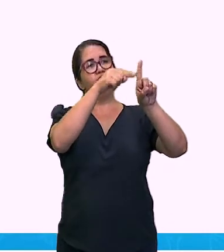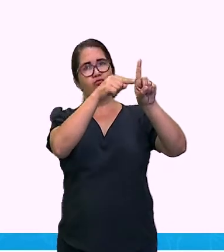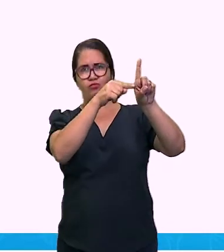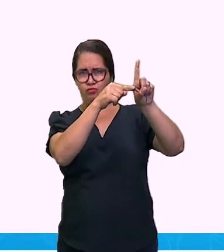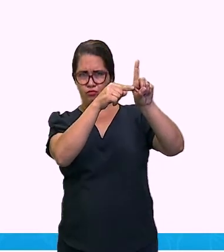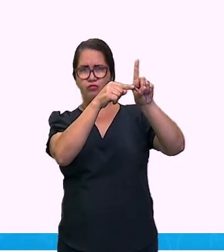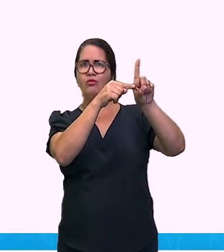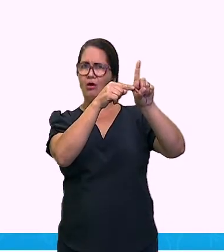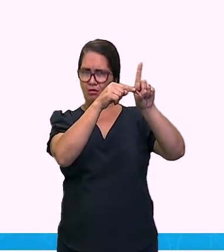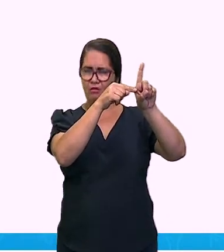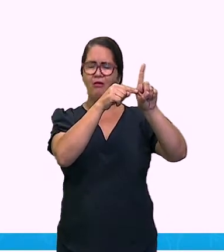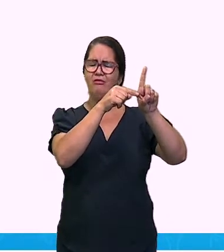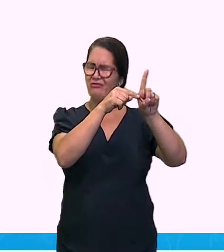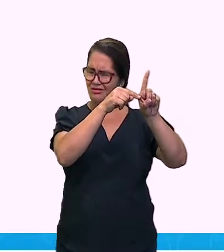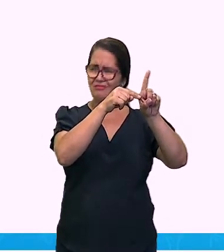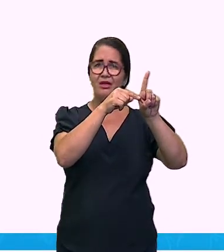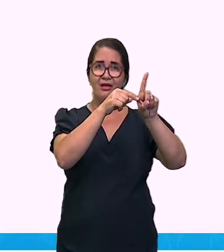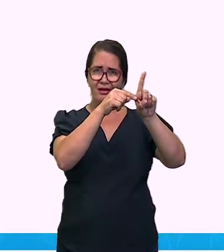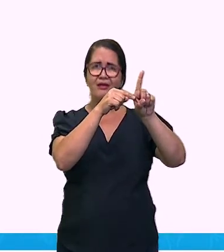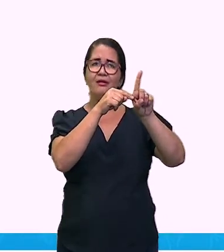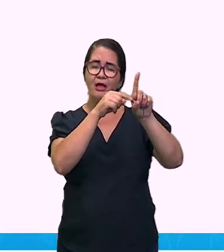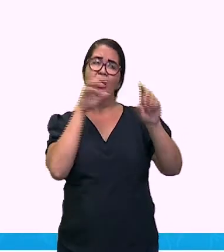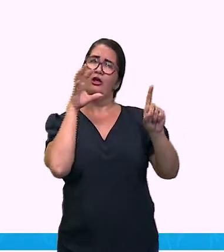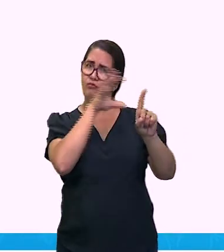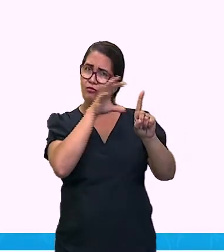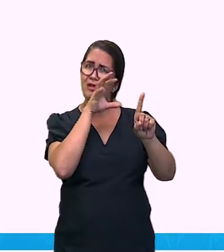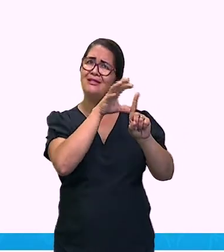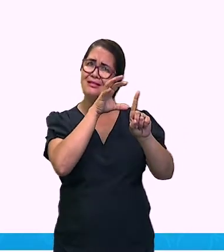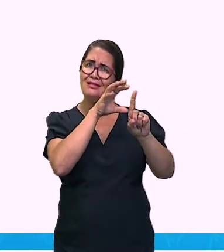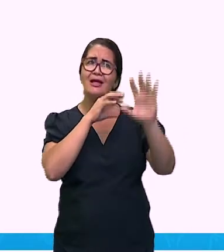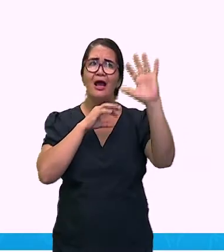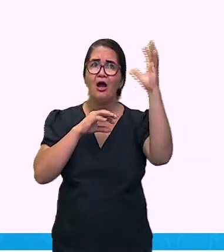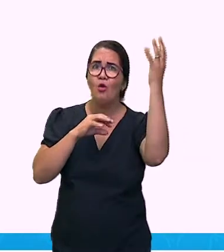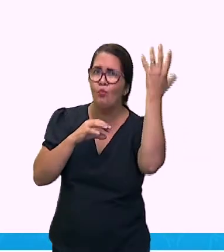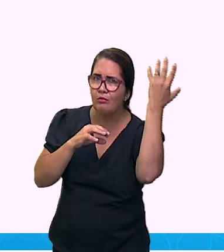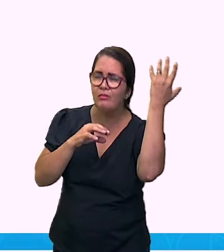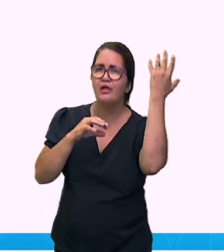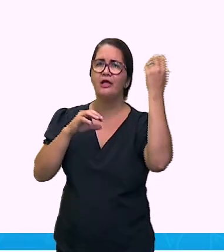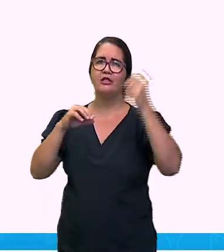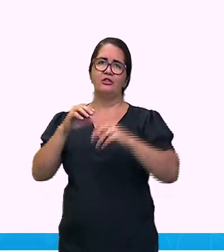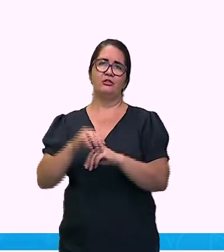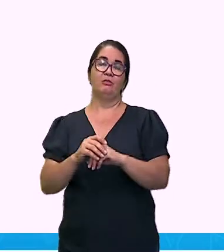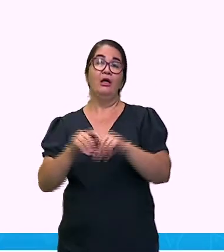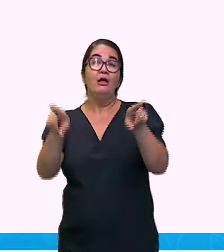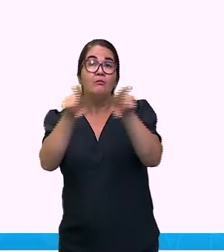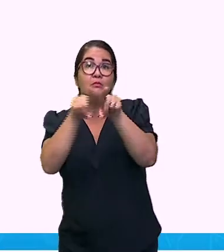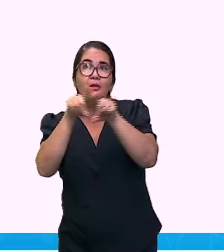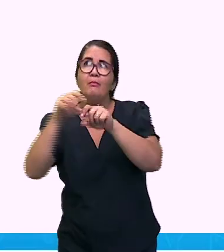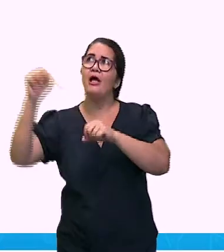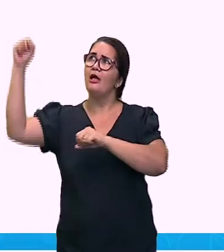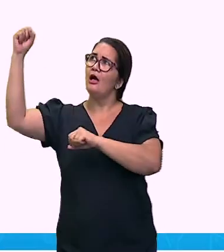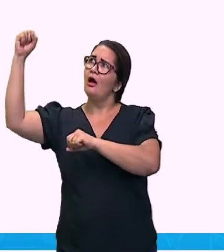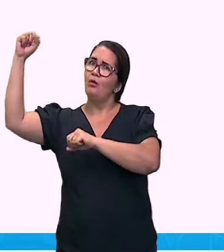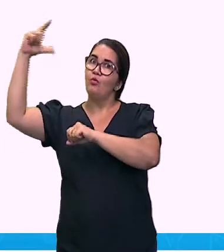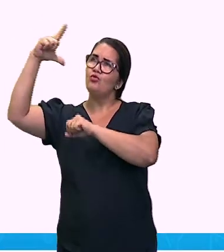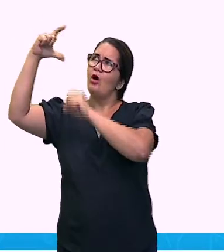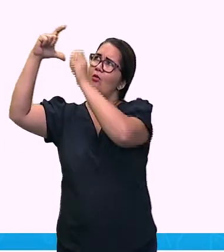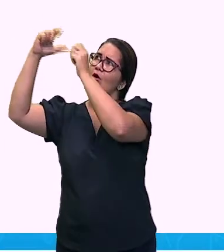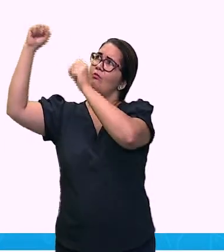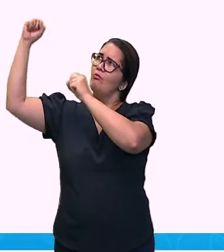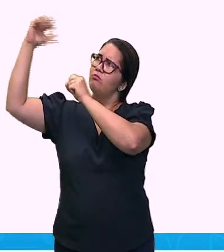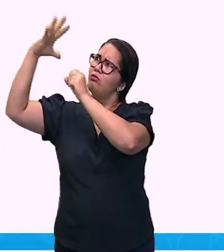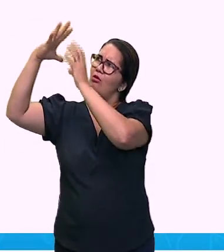muita luz ou não tenho luz nenhuma, né? Nós temos aí seres que são extremamente